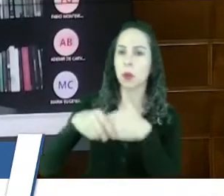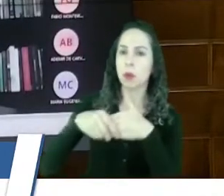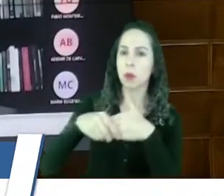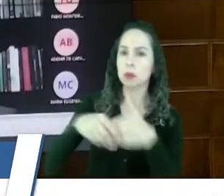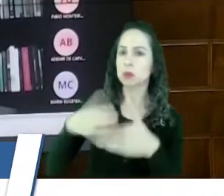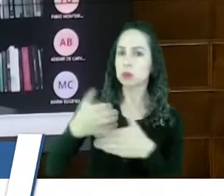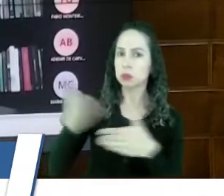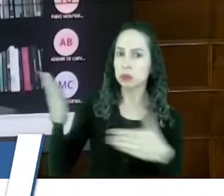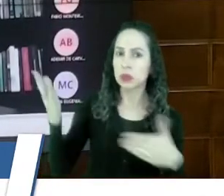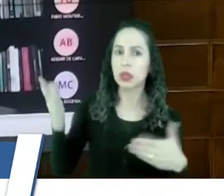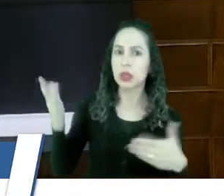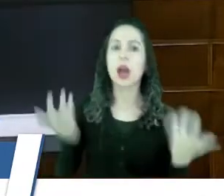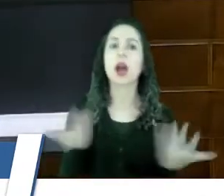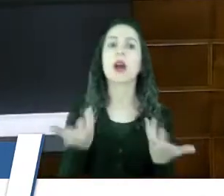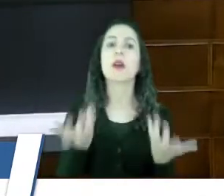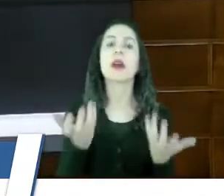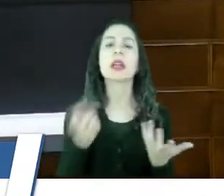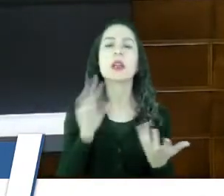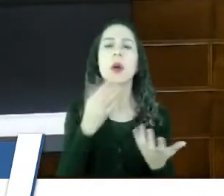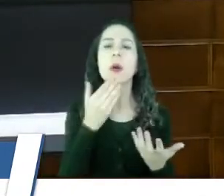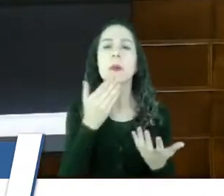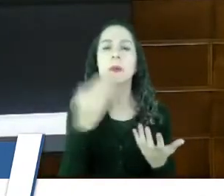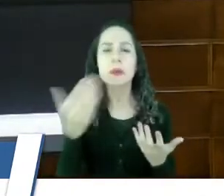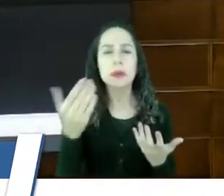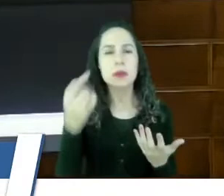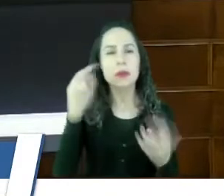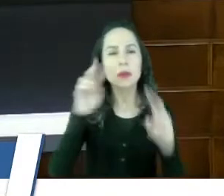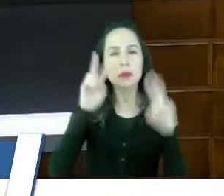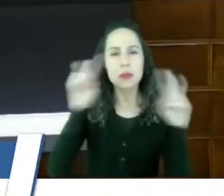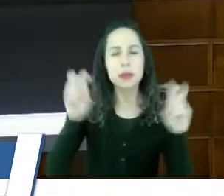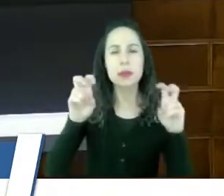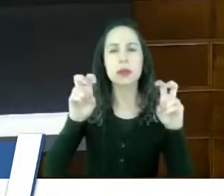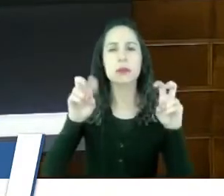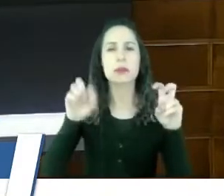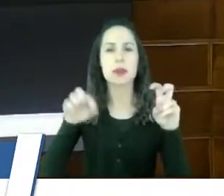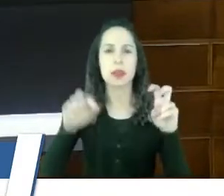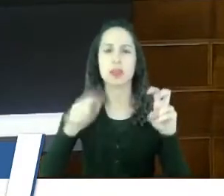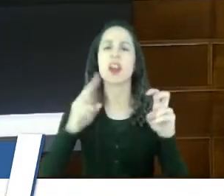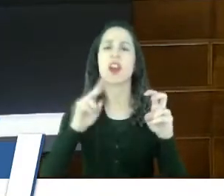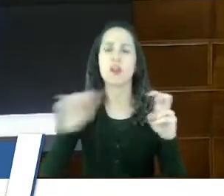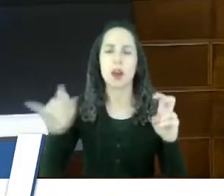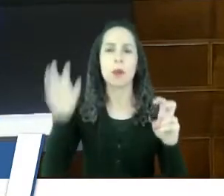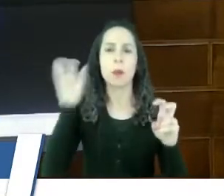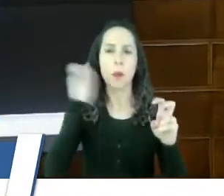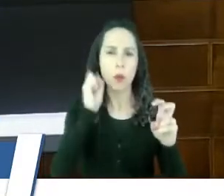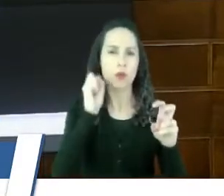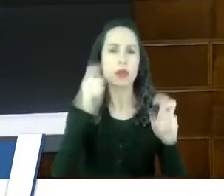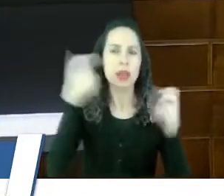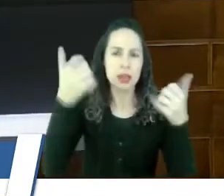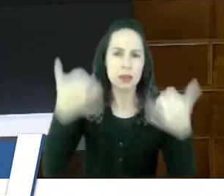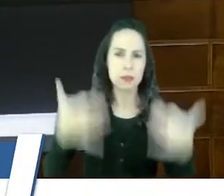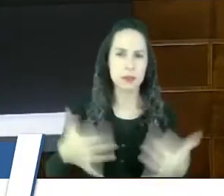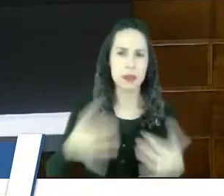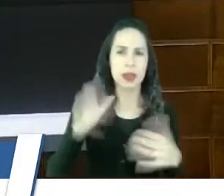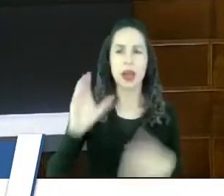uma ponderação quanto a essa questão. Nós ainda vamos ouvir o desembargador Cascone das peças.